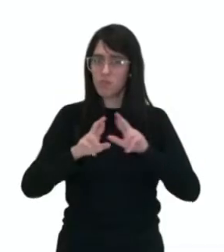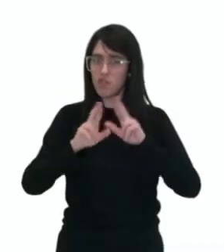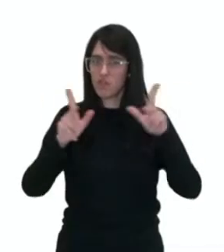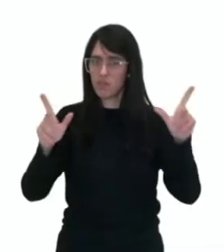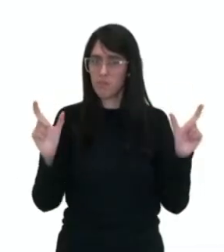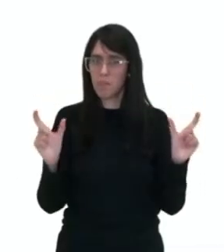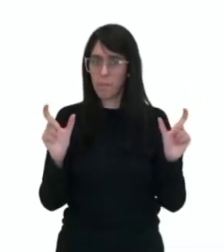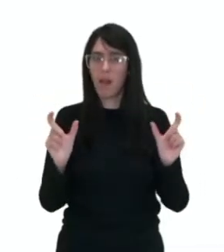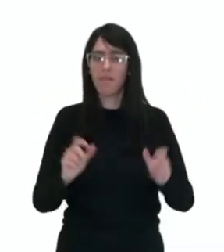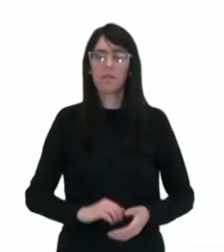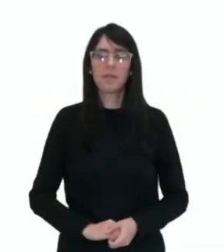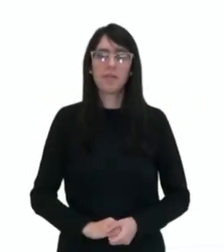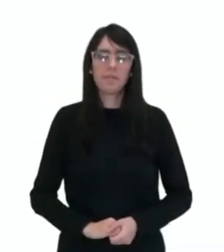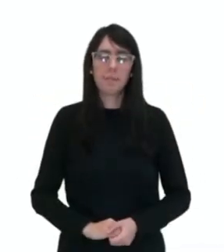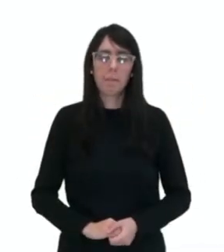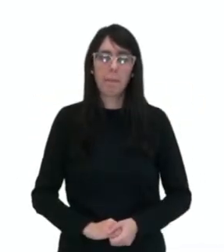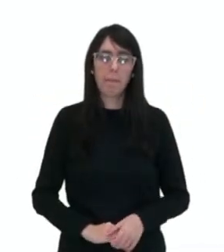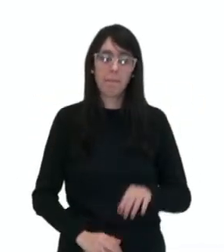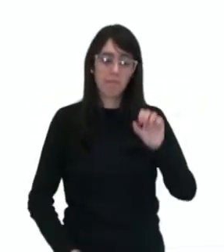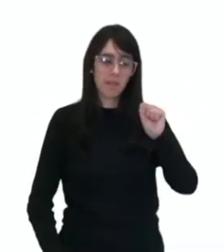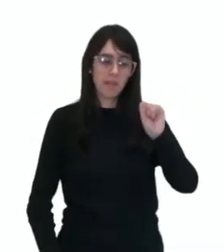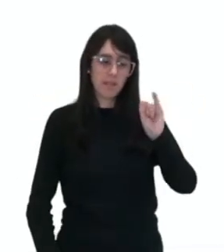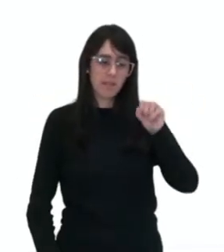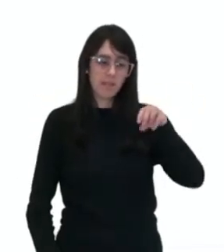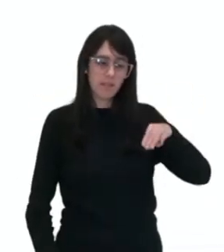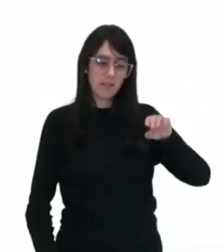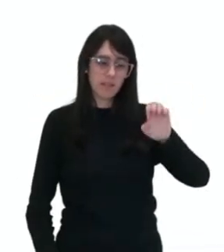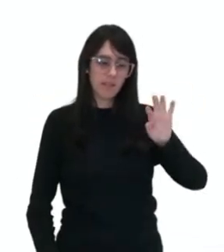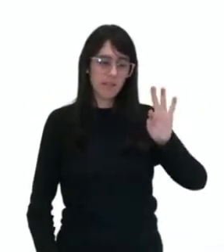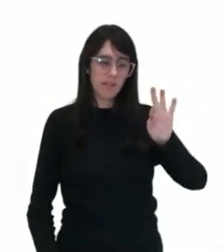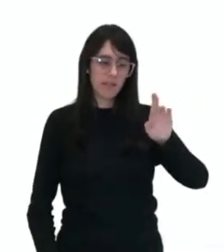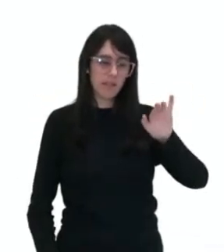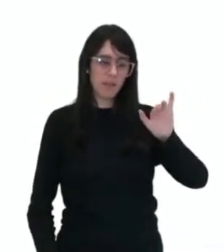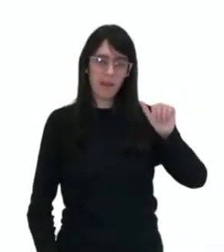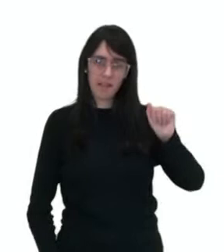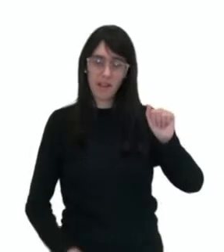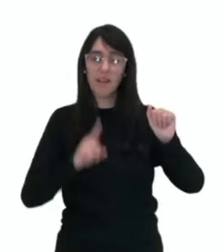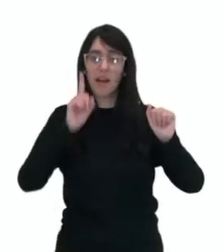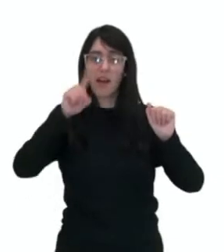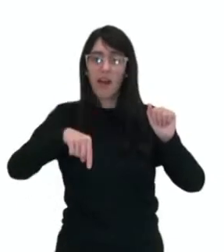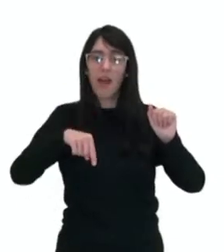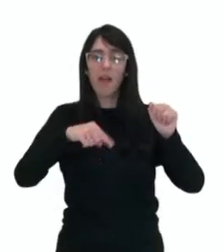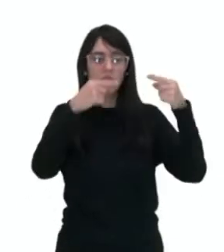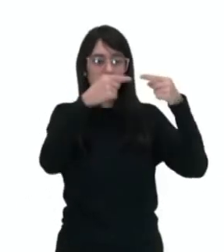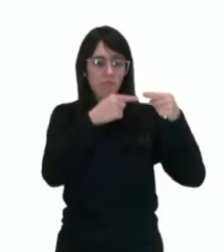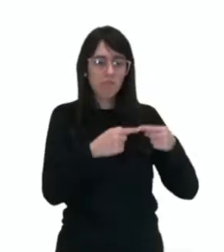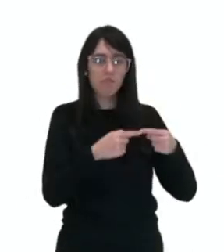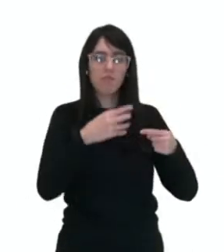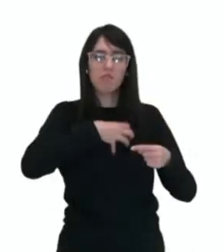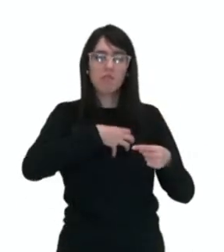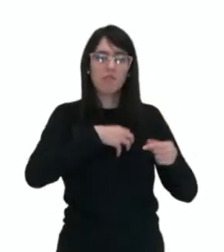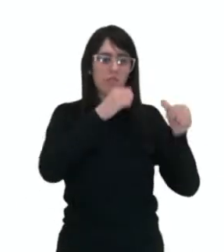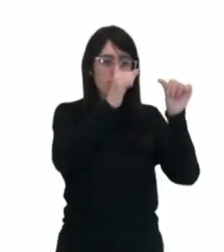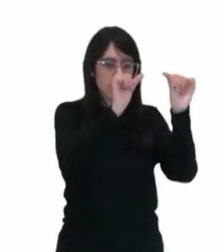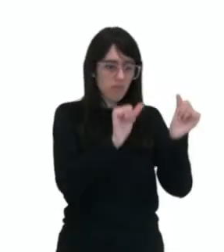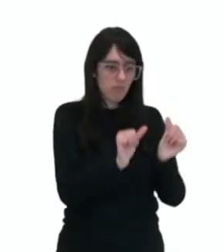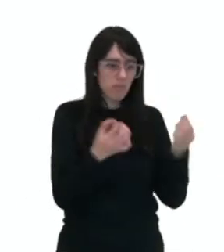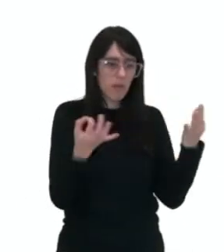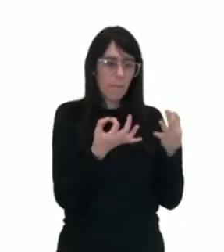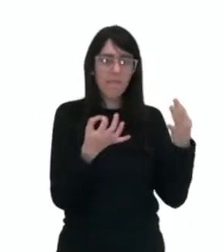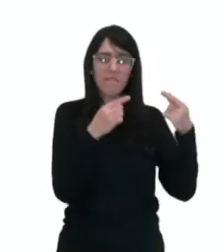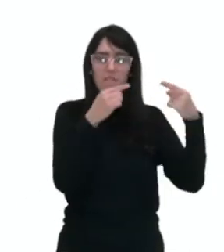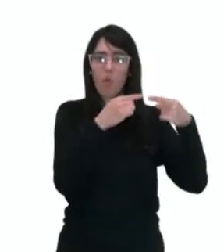certeza. Simetria é a harmonia entre forma e tamanho entre as partes de um objeto ou